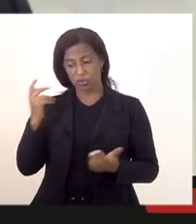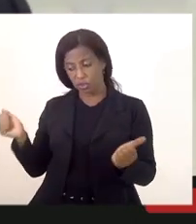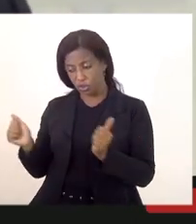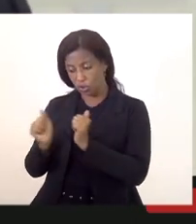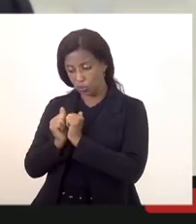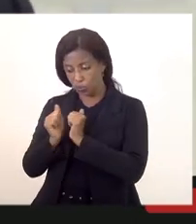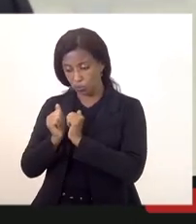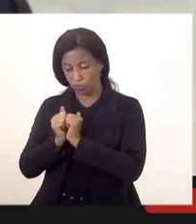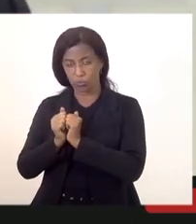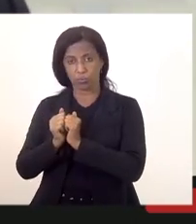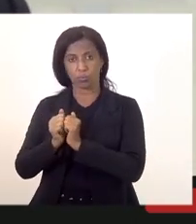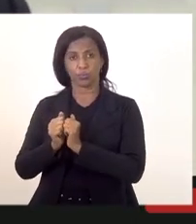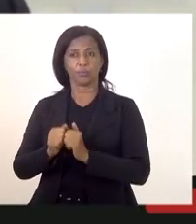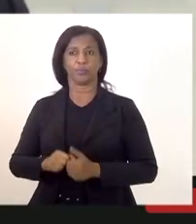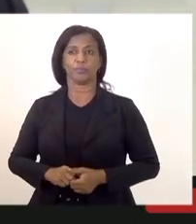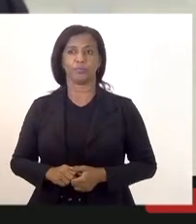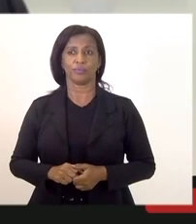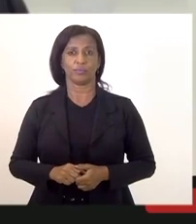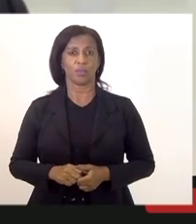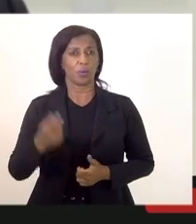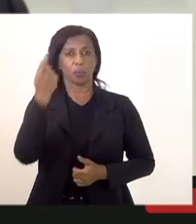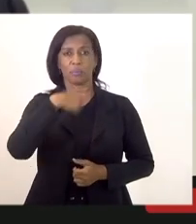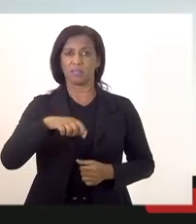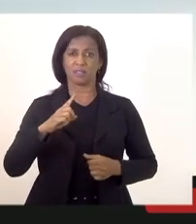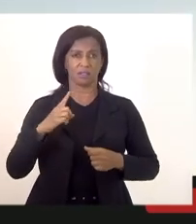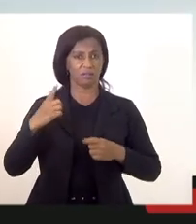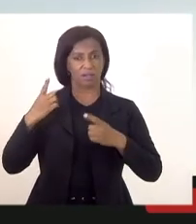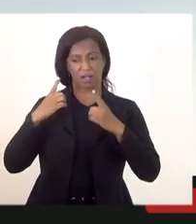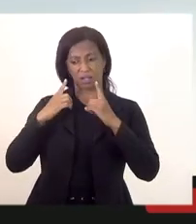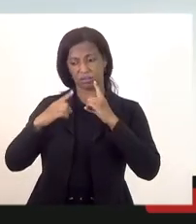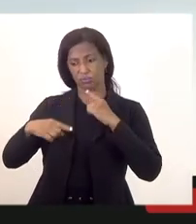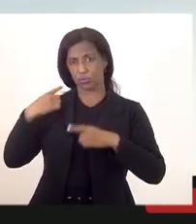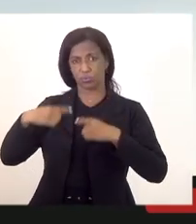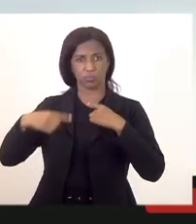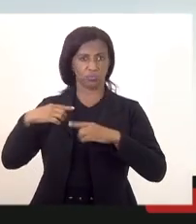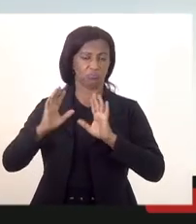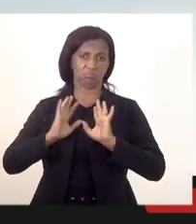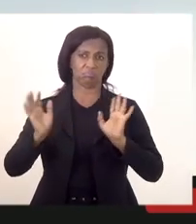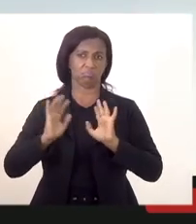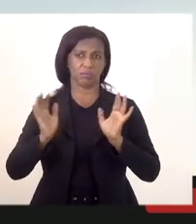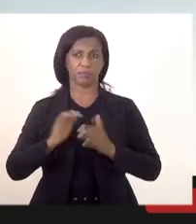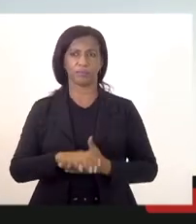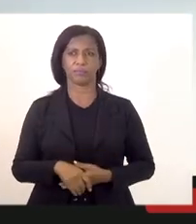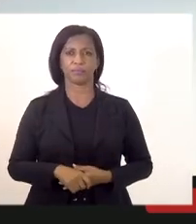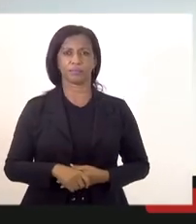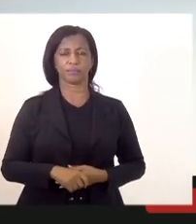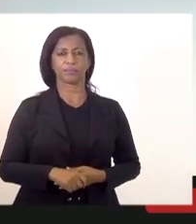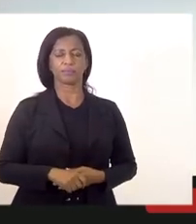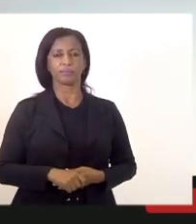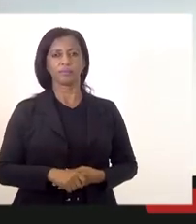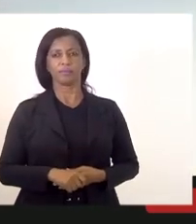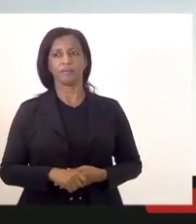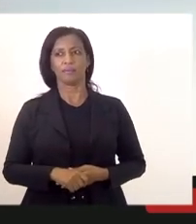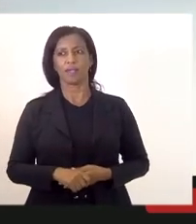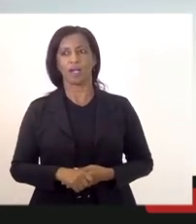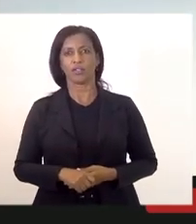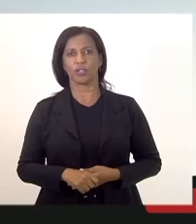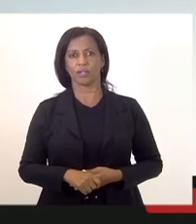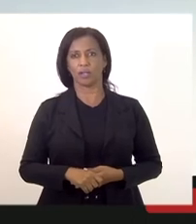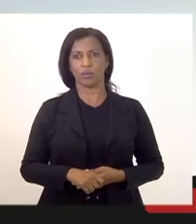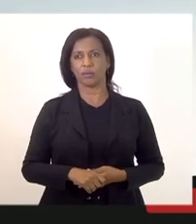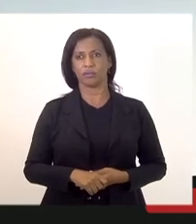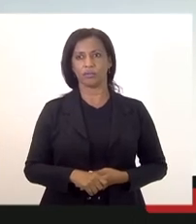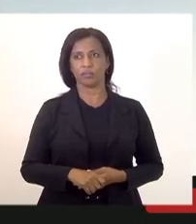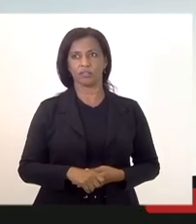aqui discutindo tá sou deputado Rodrigo Mourinho sem